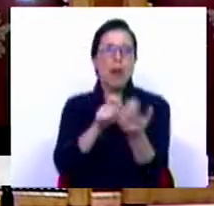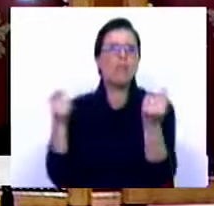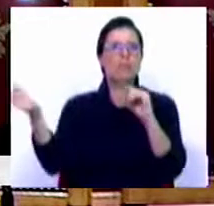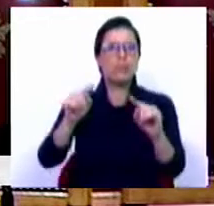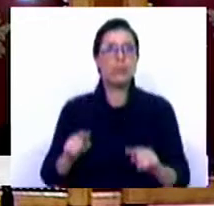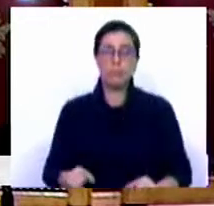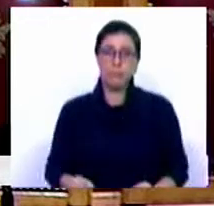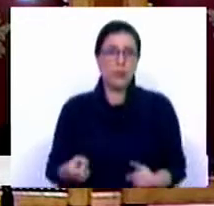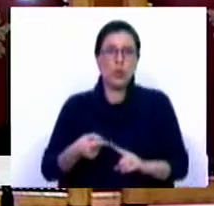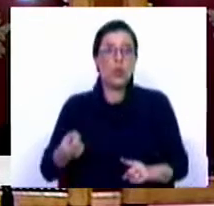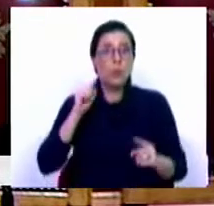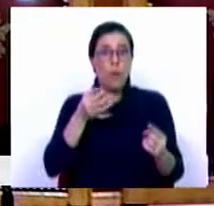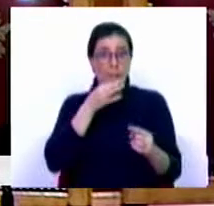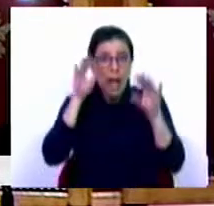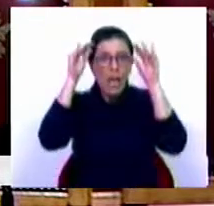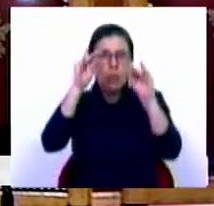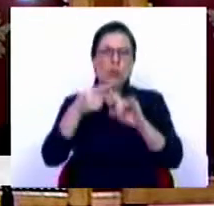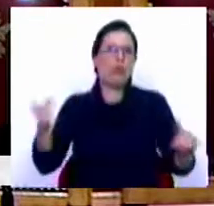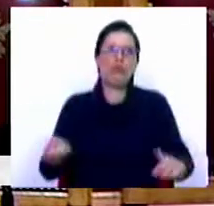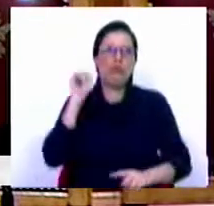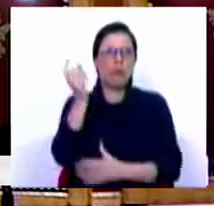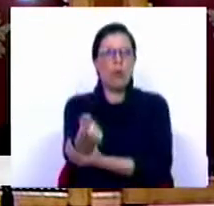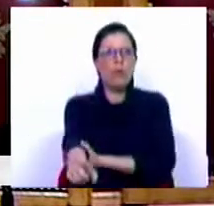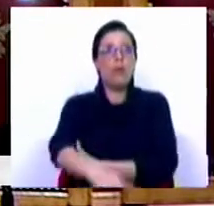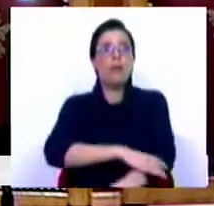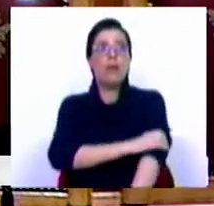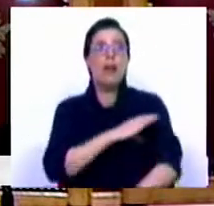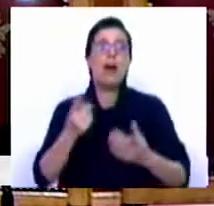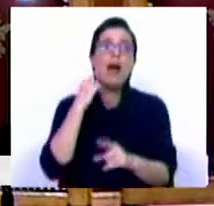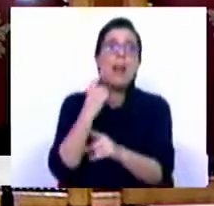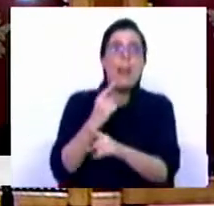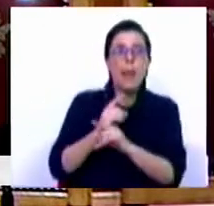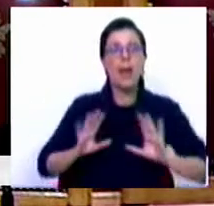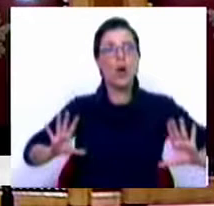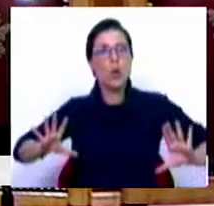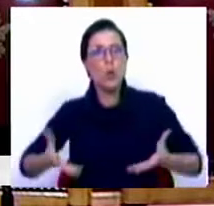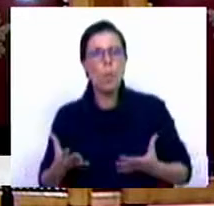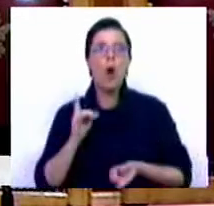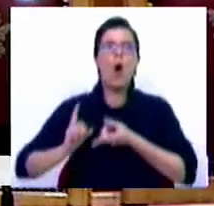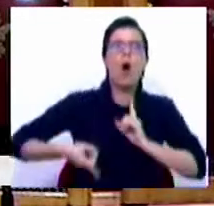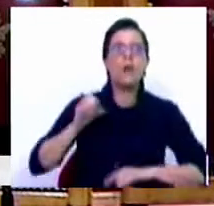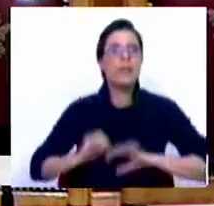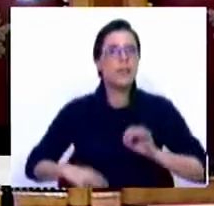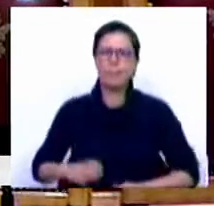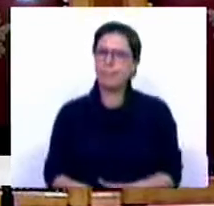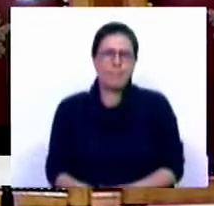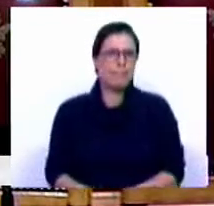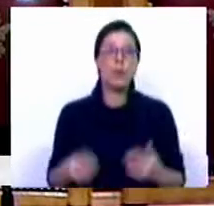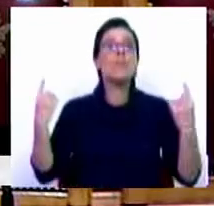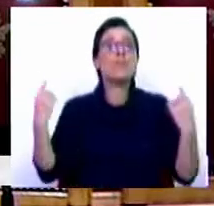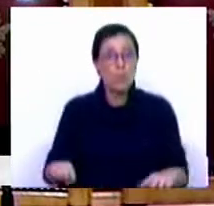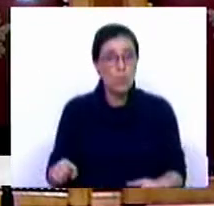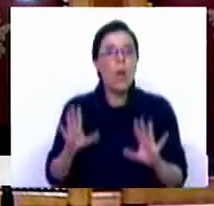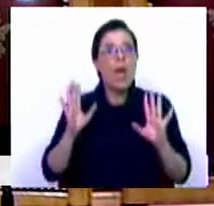não foi, certamente, discutir a educação. Nem discutir as mesmíssimas comunidades, nem aquilo que está a acontecer. Basicamente, o